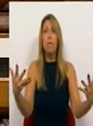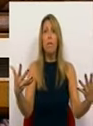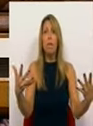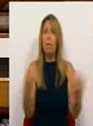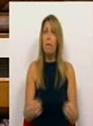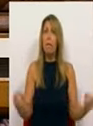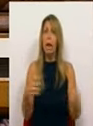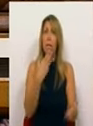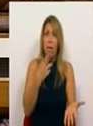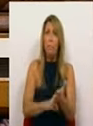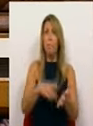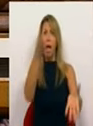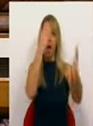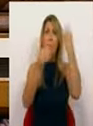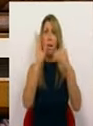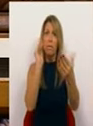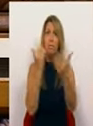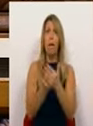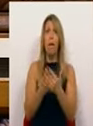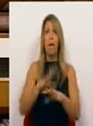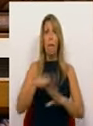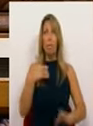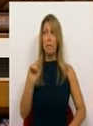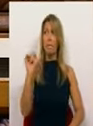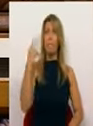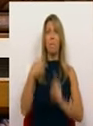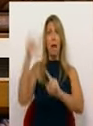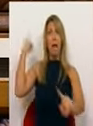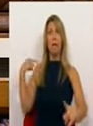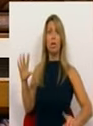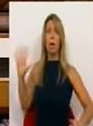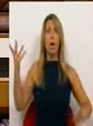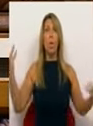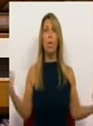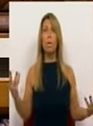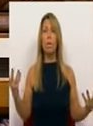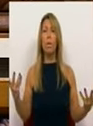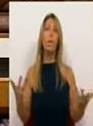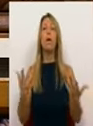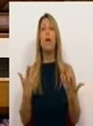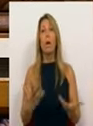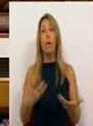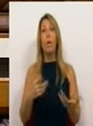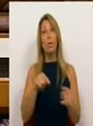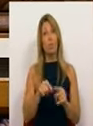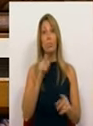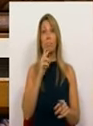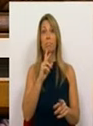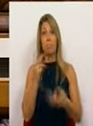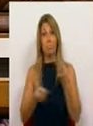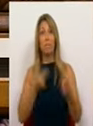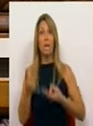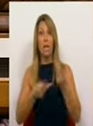verdadeiramente apreendido com a primeira destas tragédias? O relatório que hoje analisamos responde a muitas